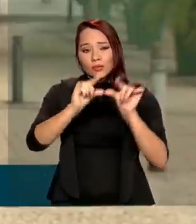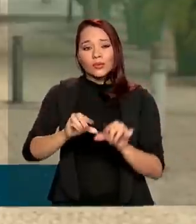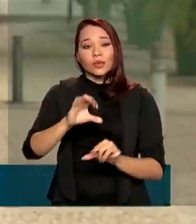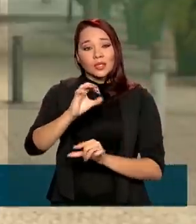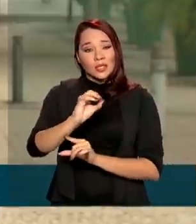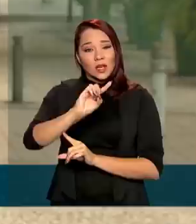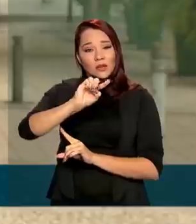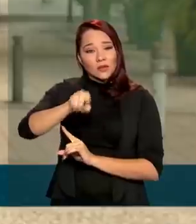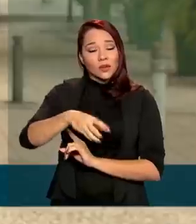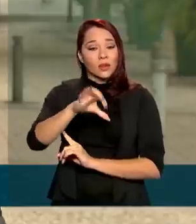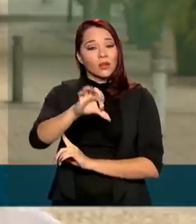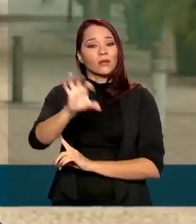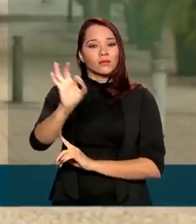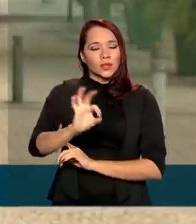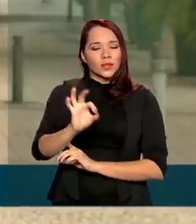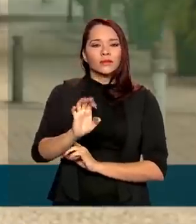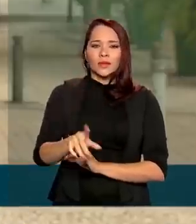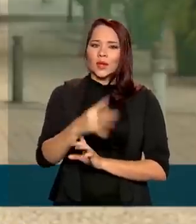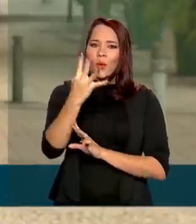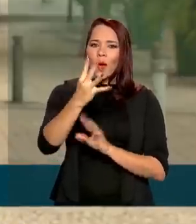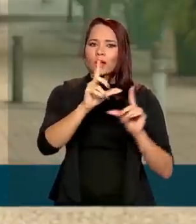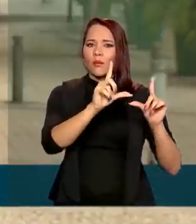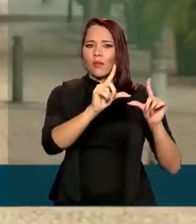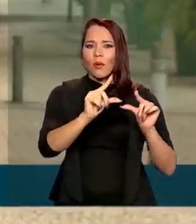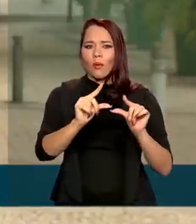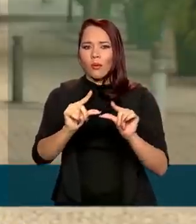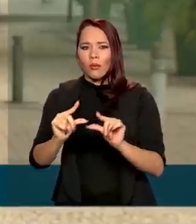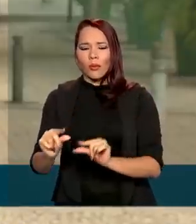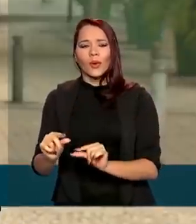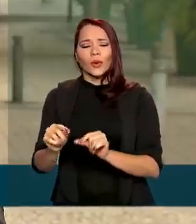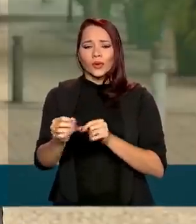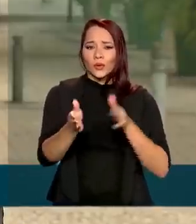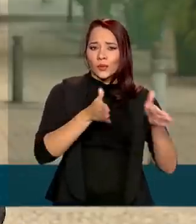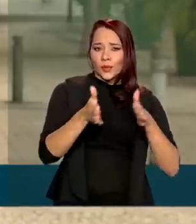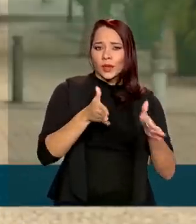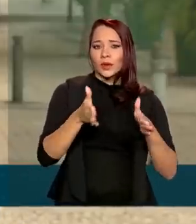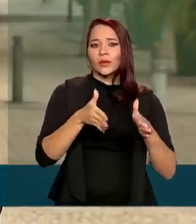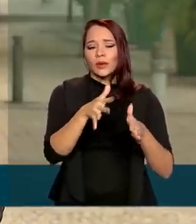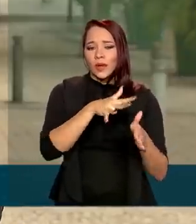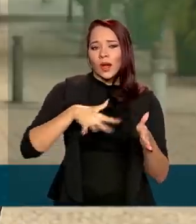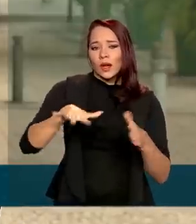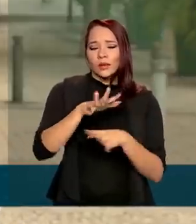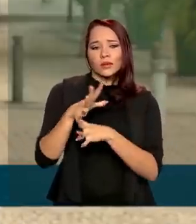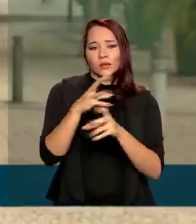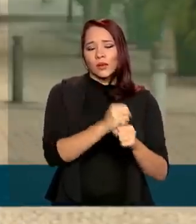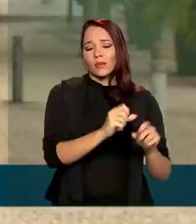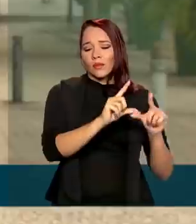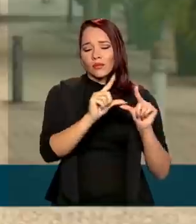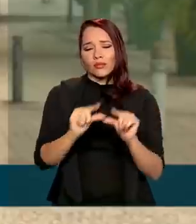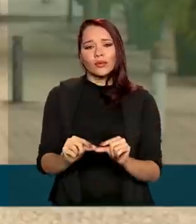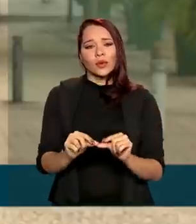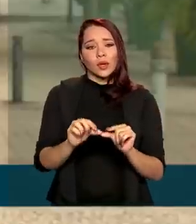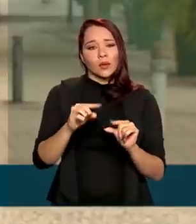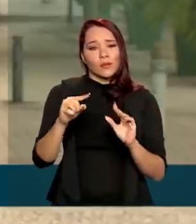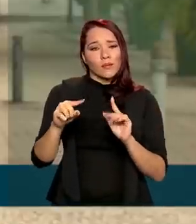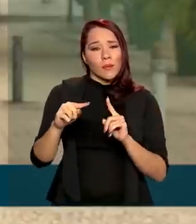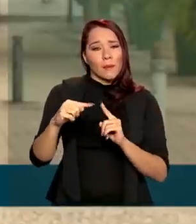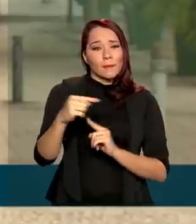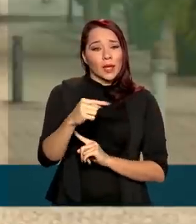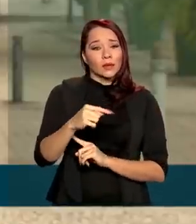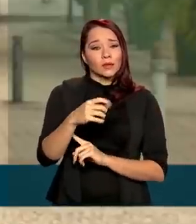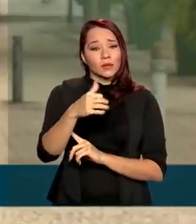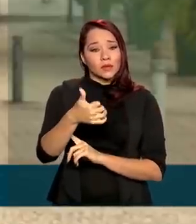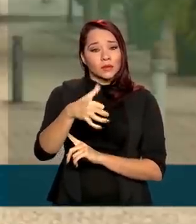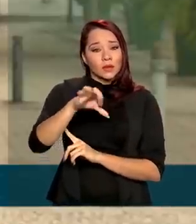,9%. Essa foi a quarta queda consecutiva no período. O setor acumula uma queda de menos 19